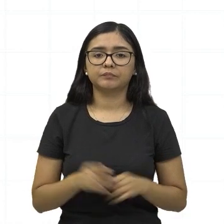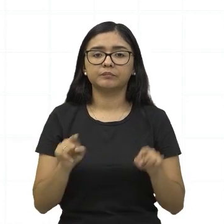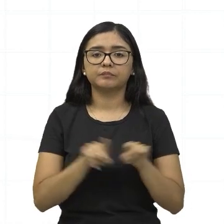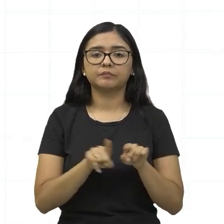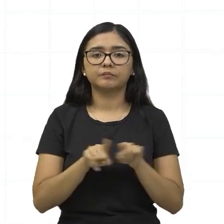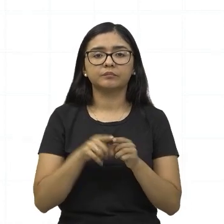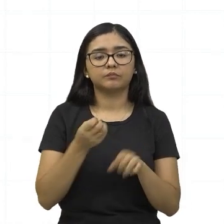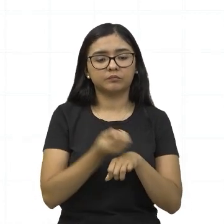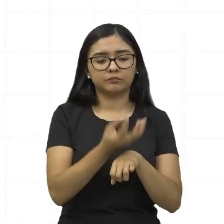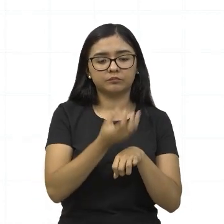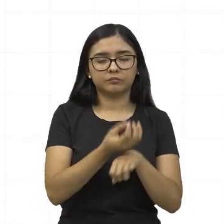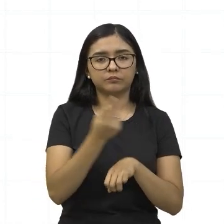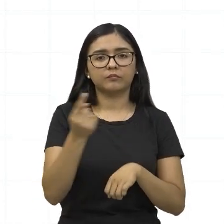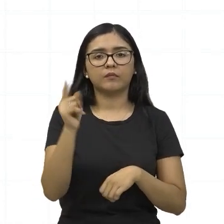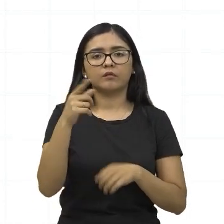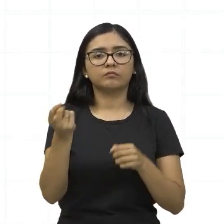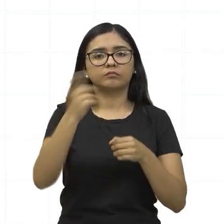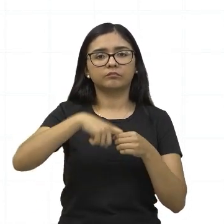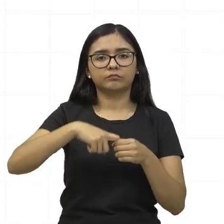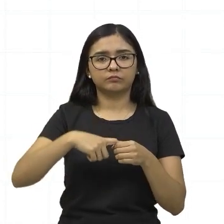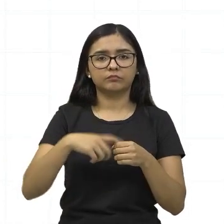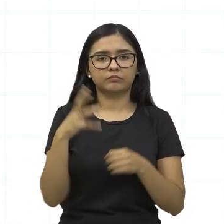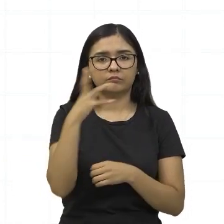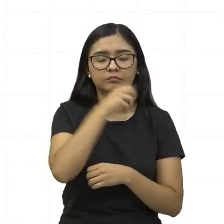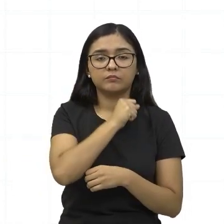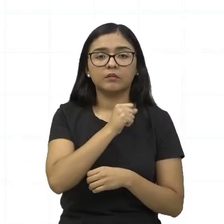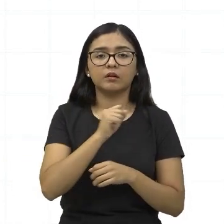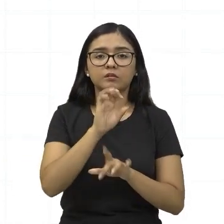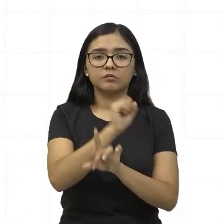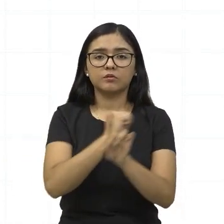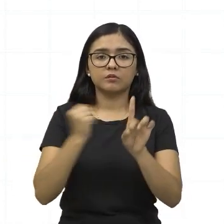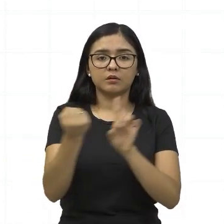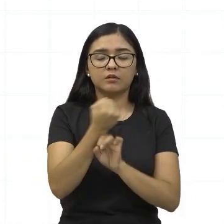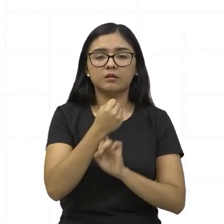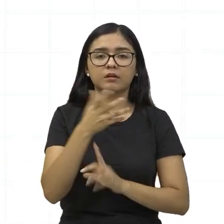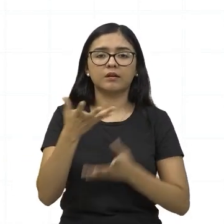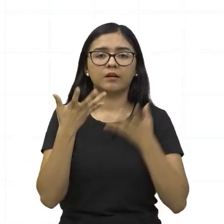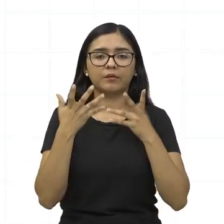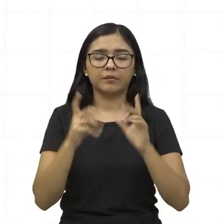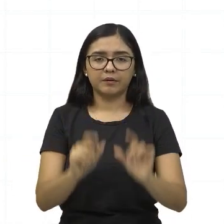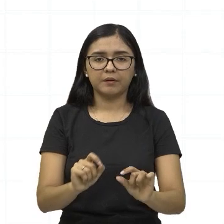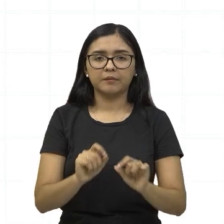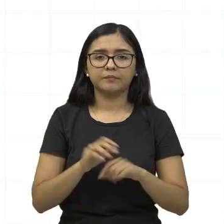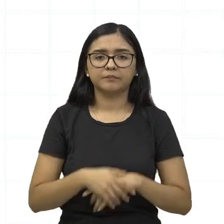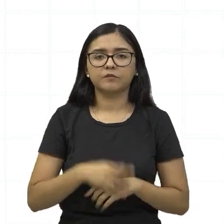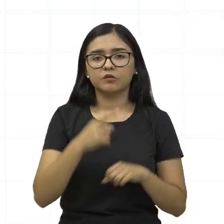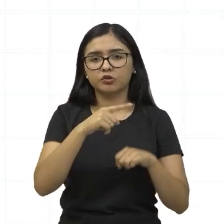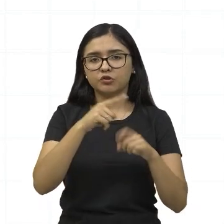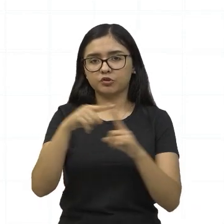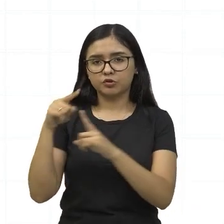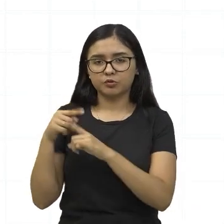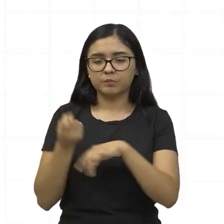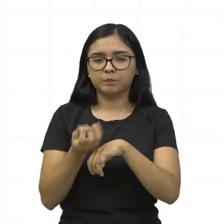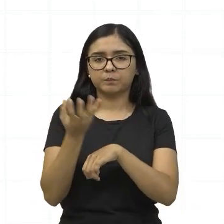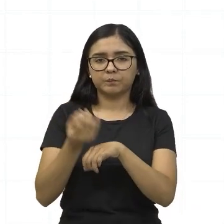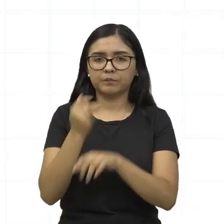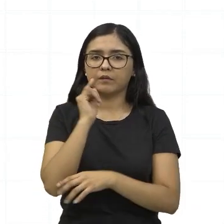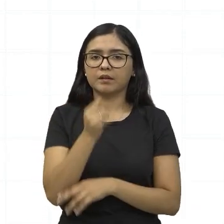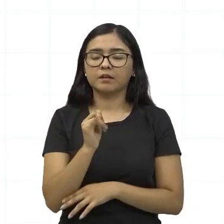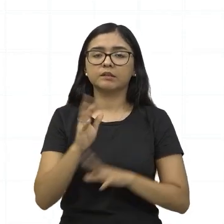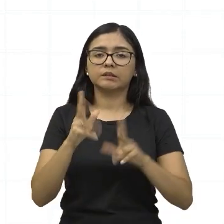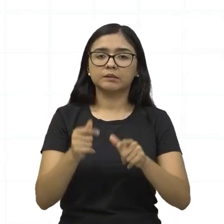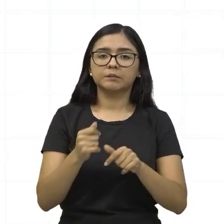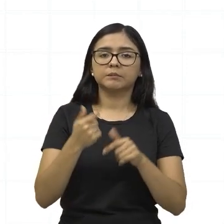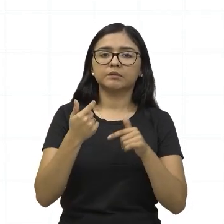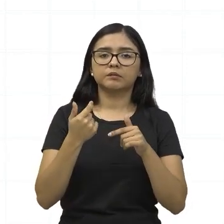considerada renovável, né. E a nossa sociedade, ela está em busca sempre de fontes de energia que sejam aí limpas,